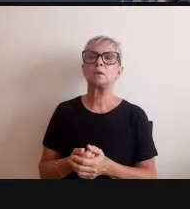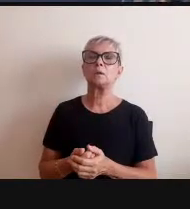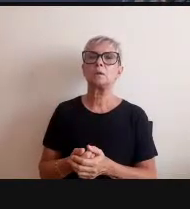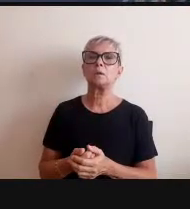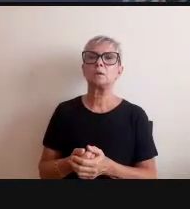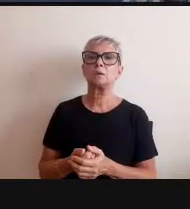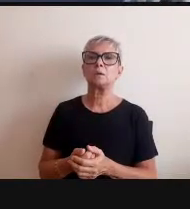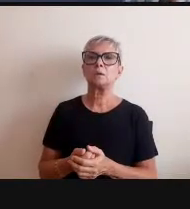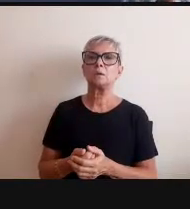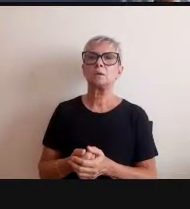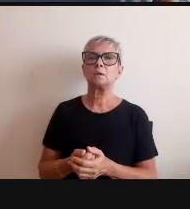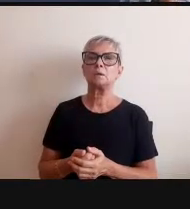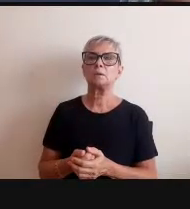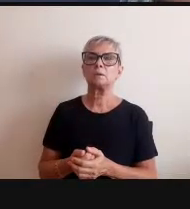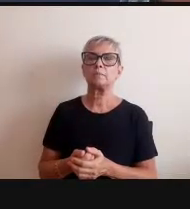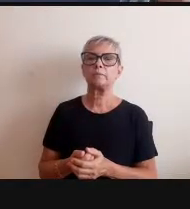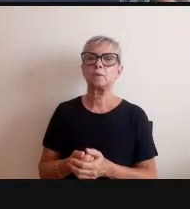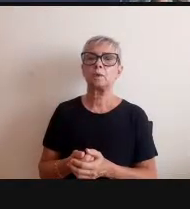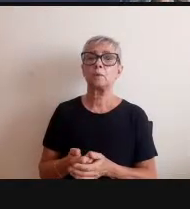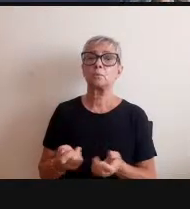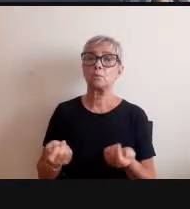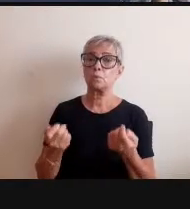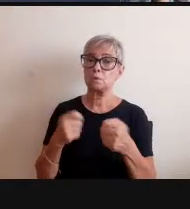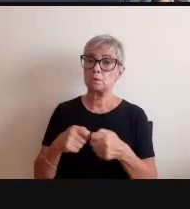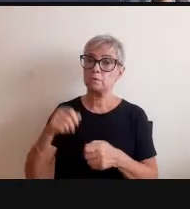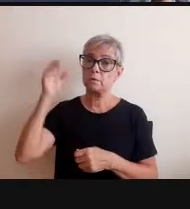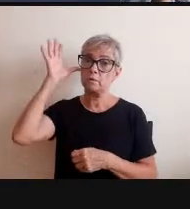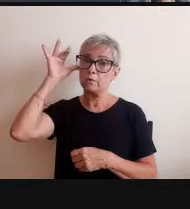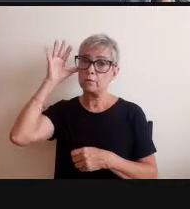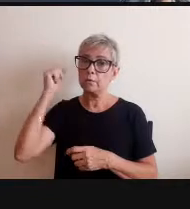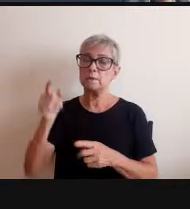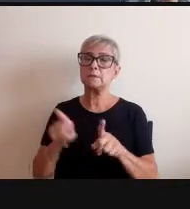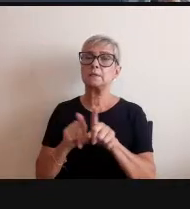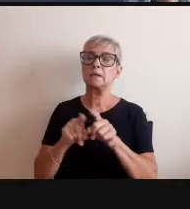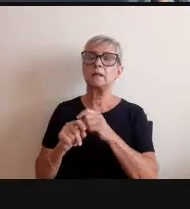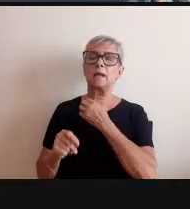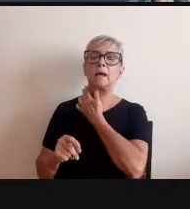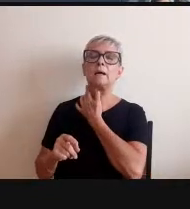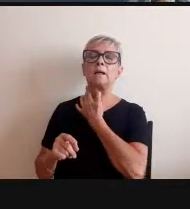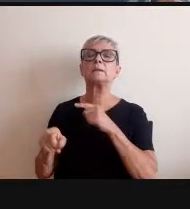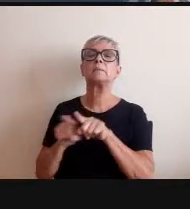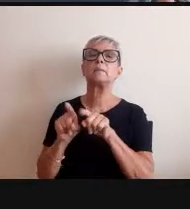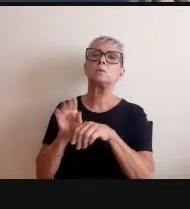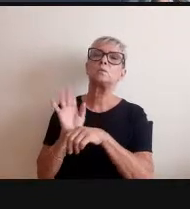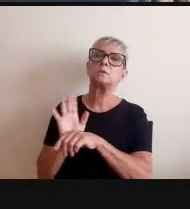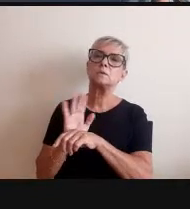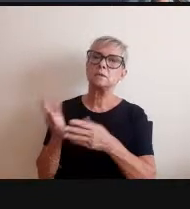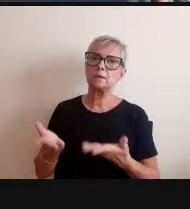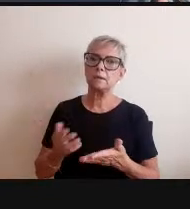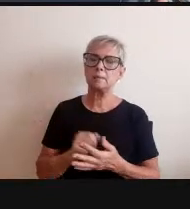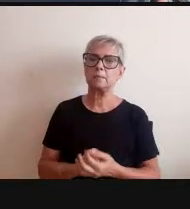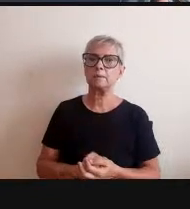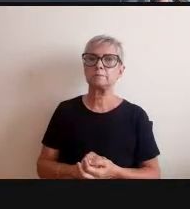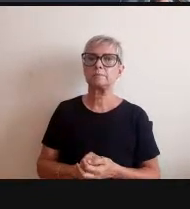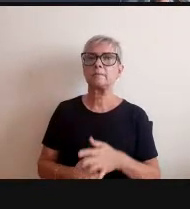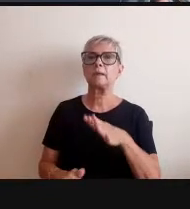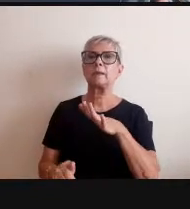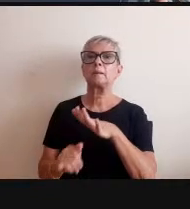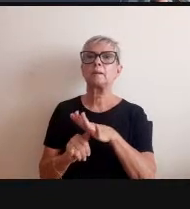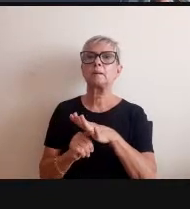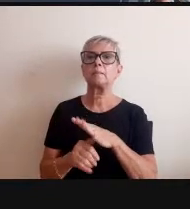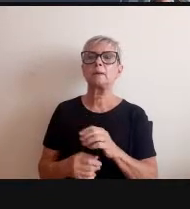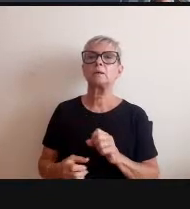ela ainda pode ser é vista hoje no boom do cinema e embaixo aqui a Cláudia